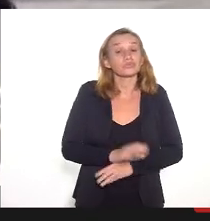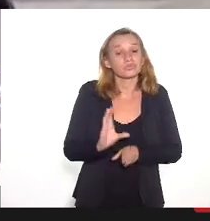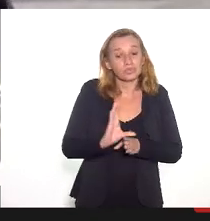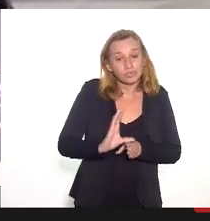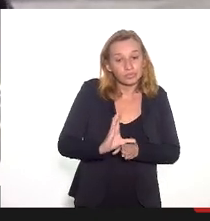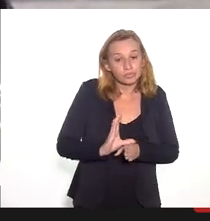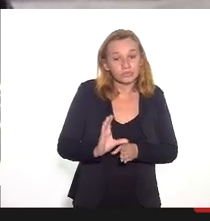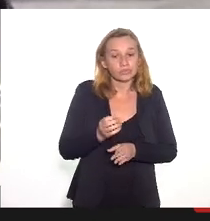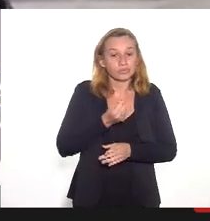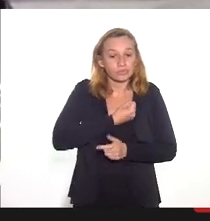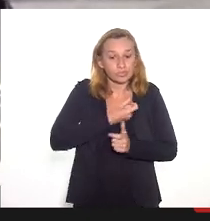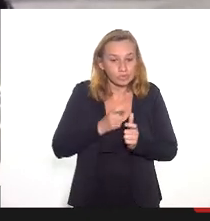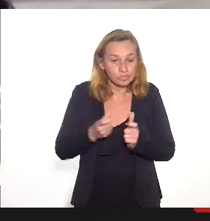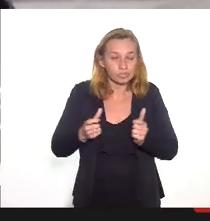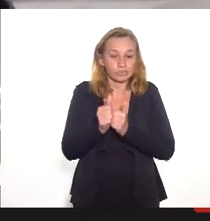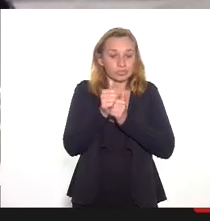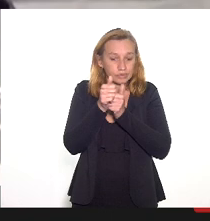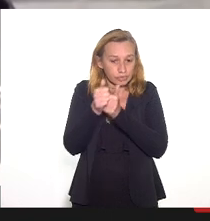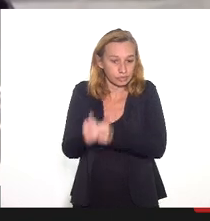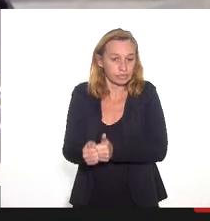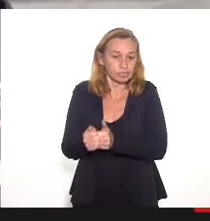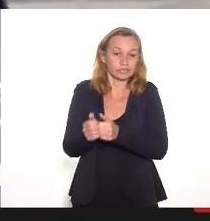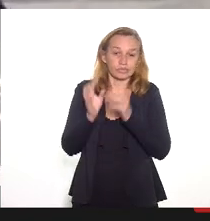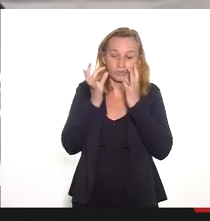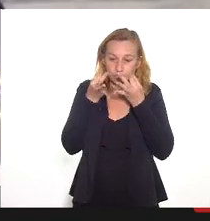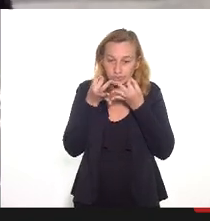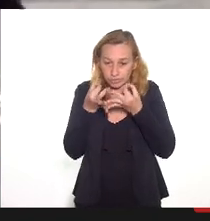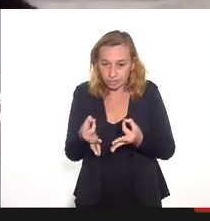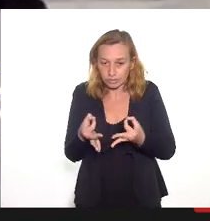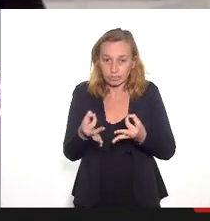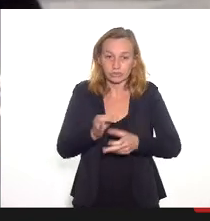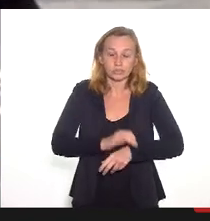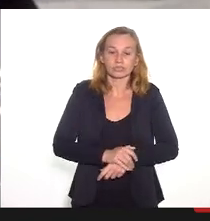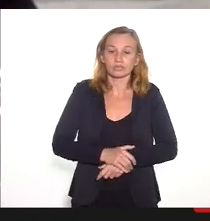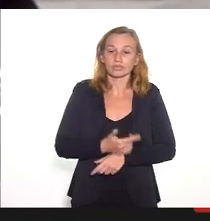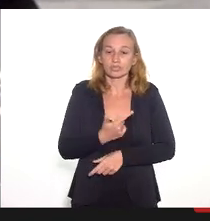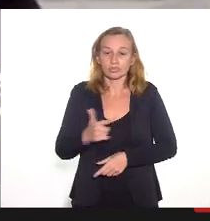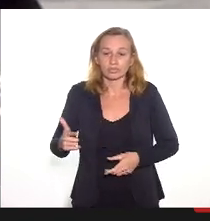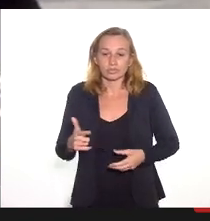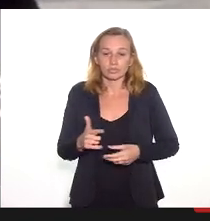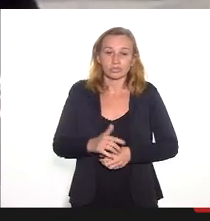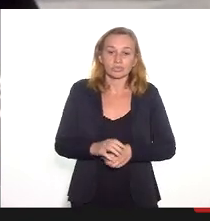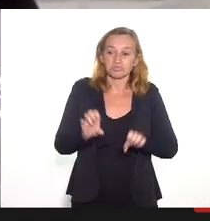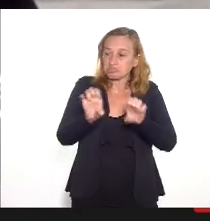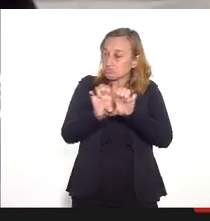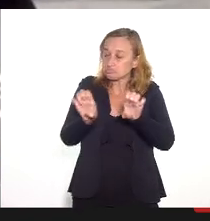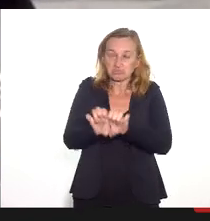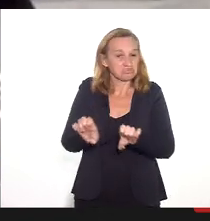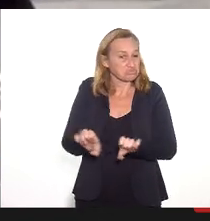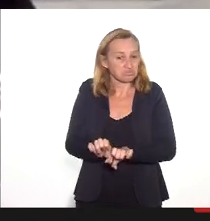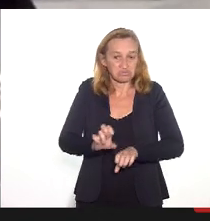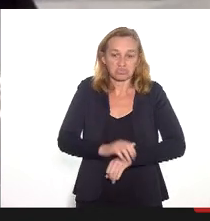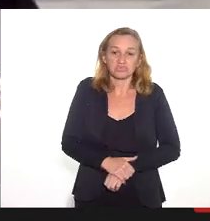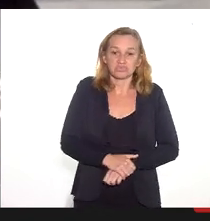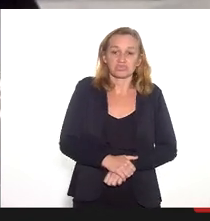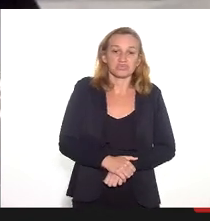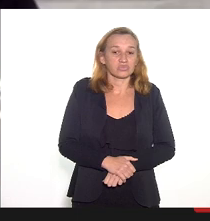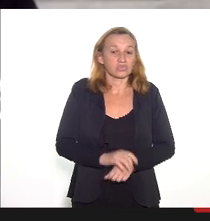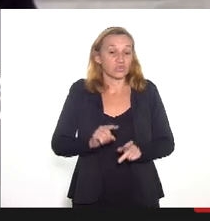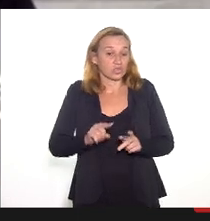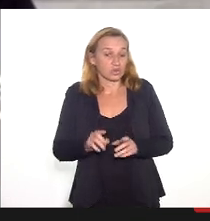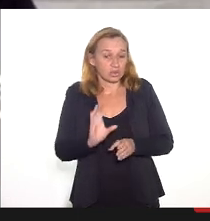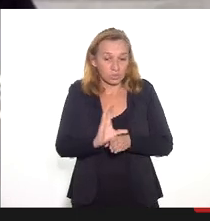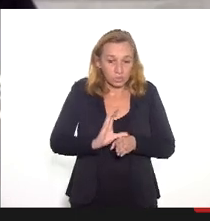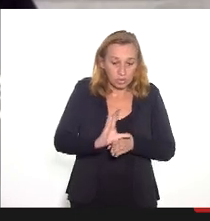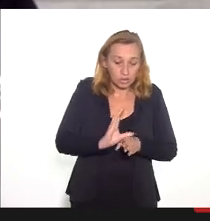demanda um acompanhamento, uma atenção, não há minimamente estrutura para fazer o Conselho